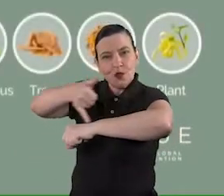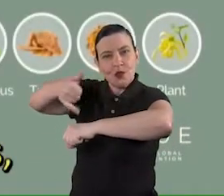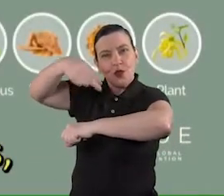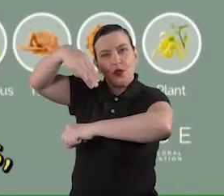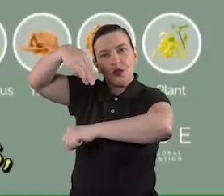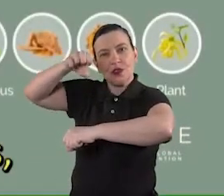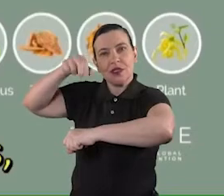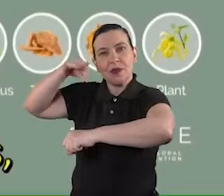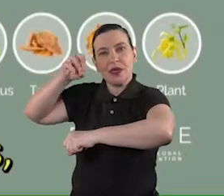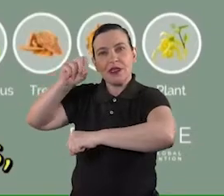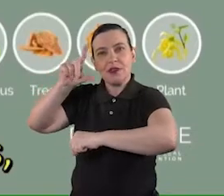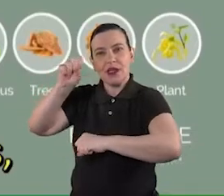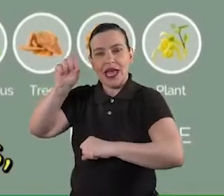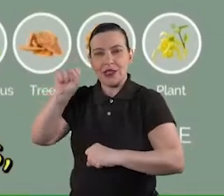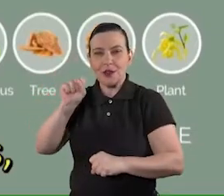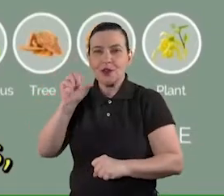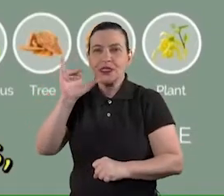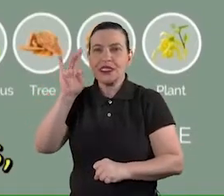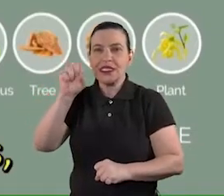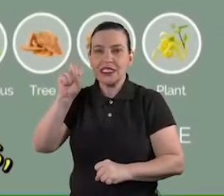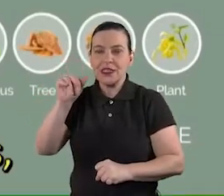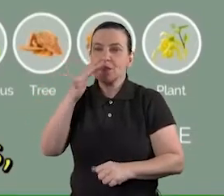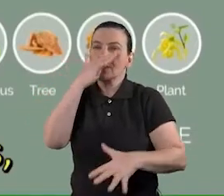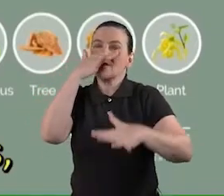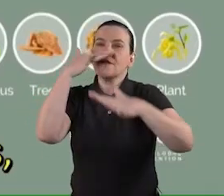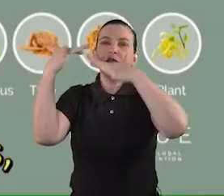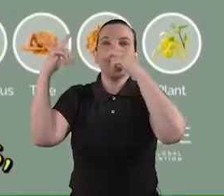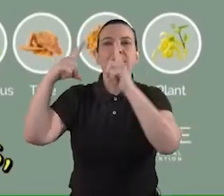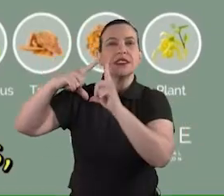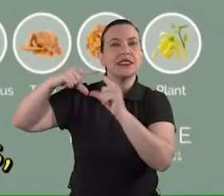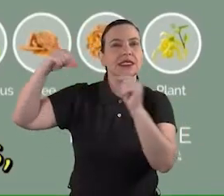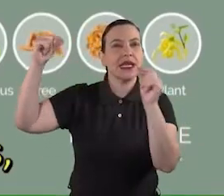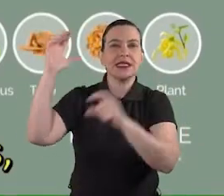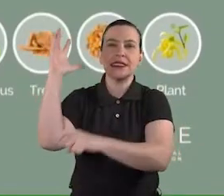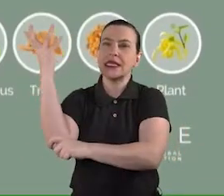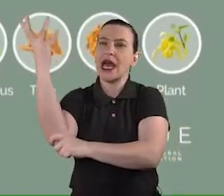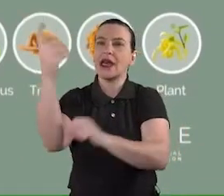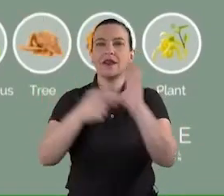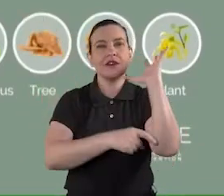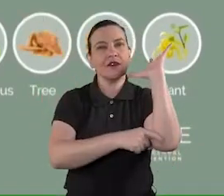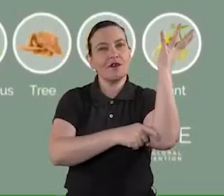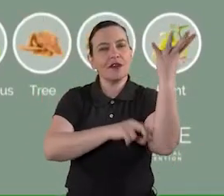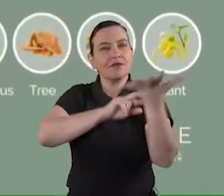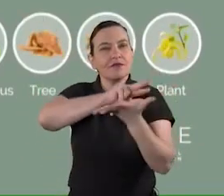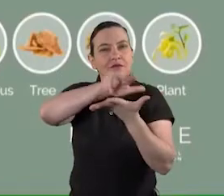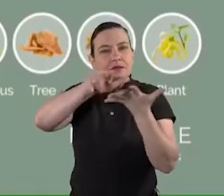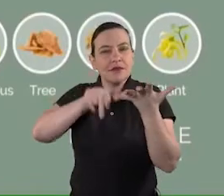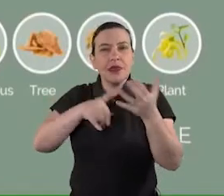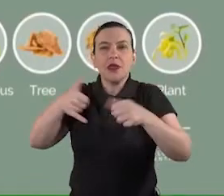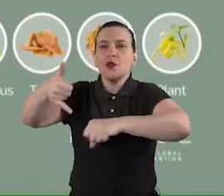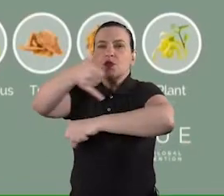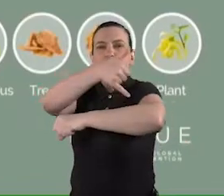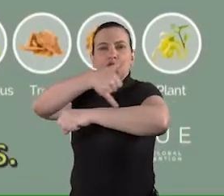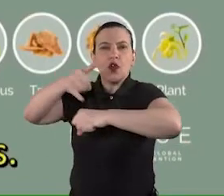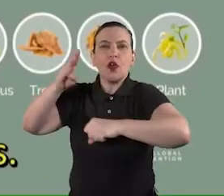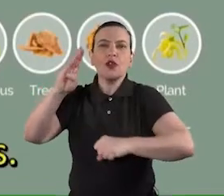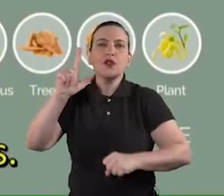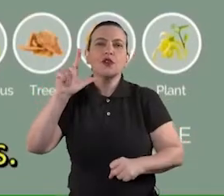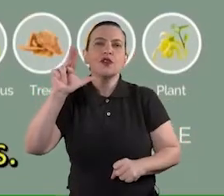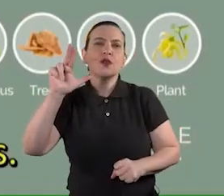cítricos de flores ervas árvores e especiarias os olhos essenciais do deep blue